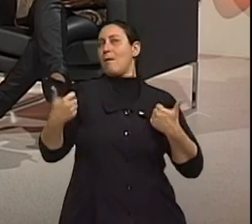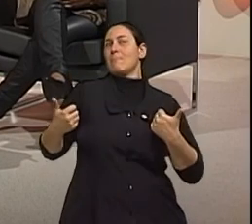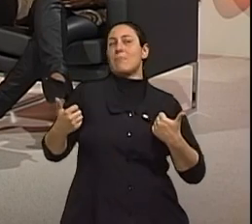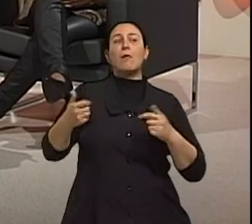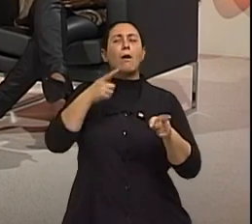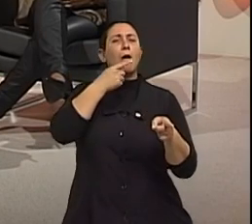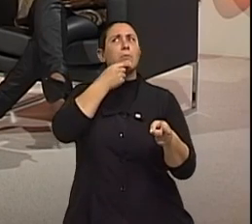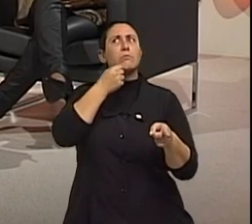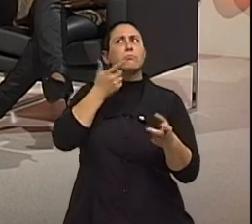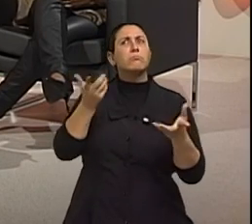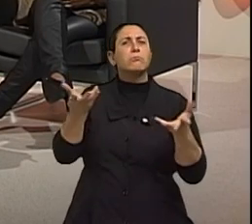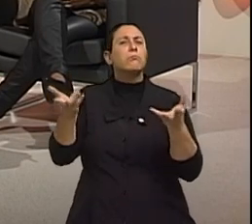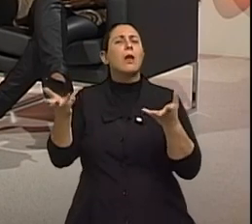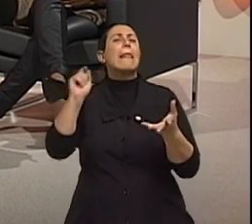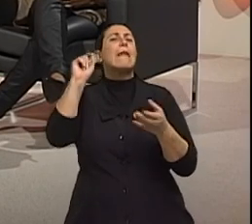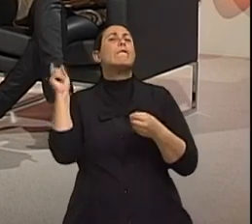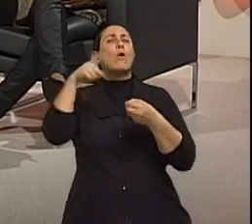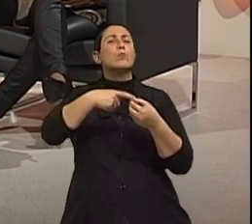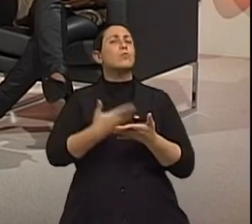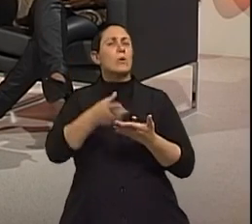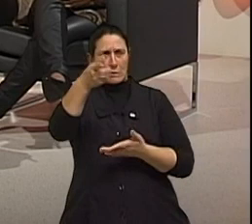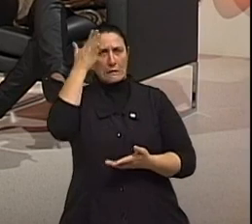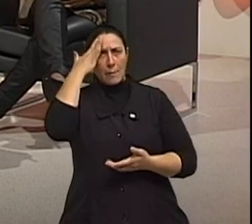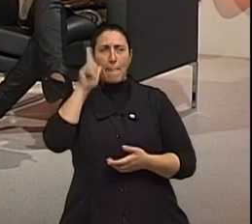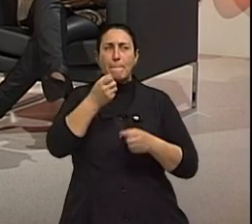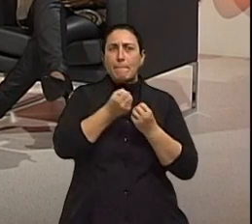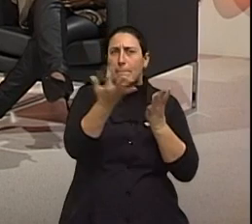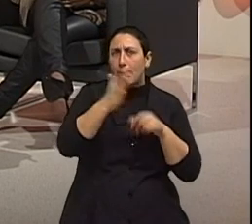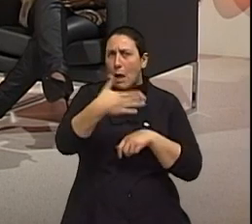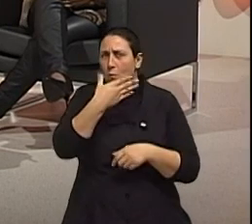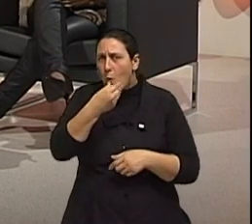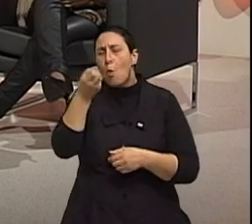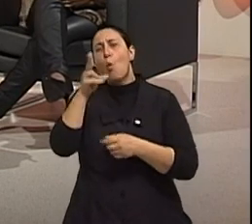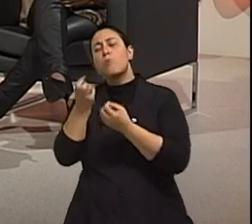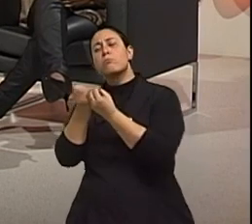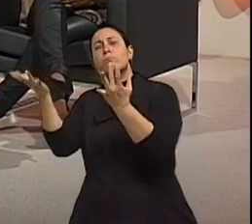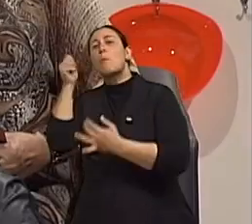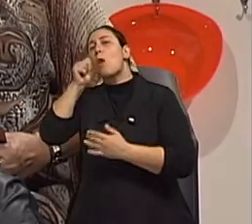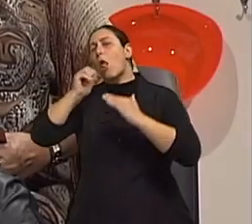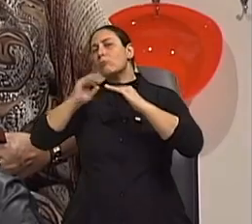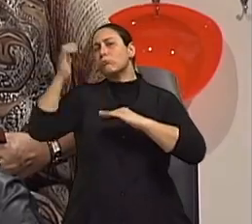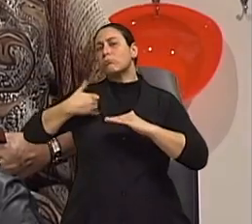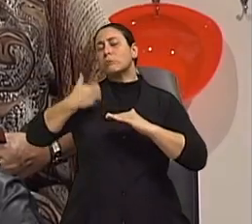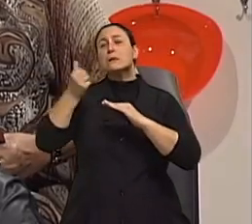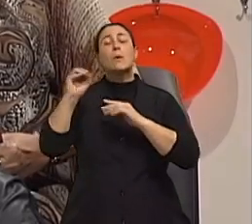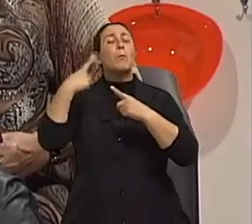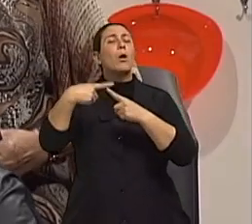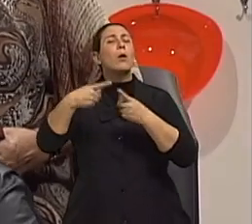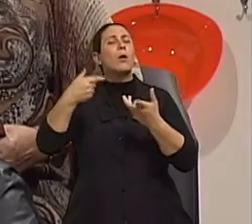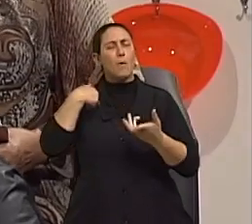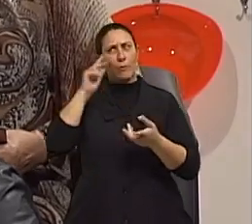homens ou mais mulheres voltando a estudar, a senhora tem esse dado? Empiricamente, o que a gente vê, não sei se concorda comigo,